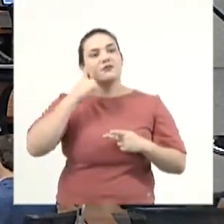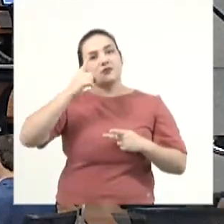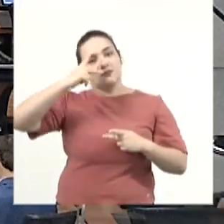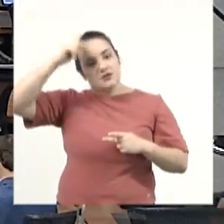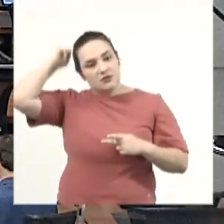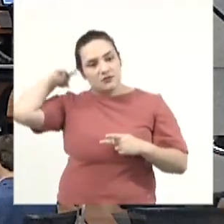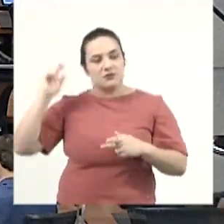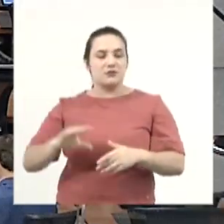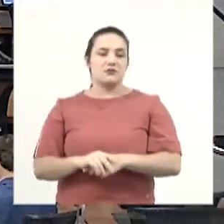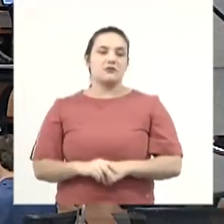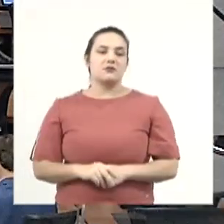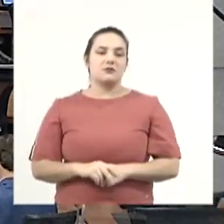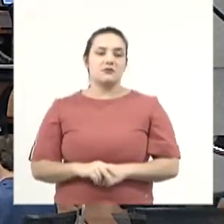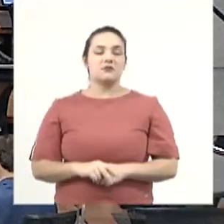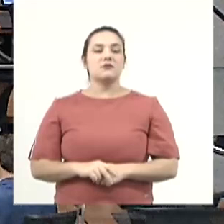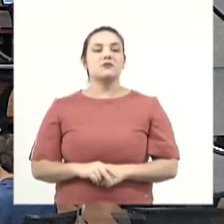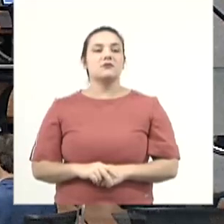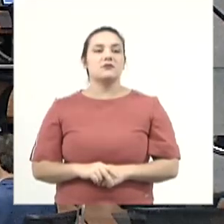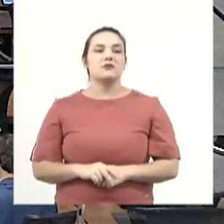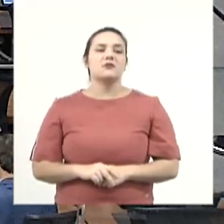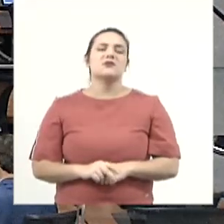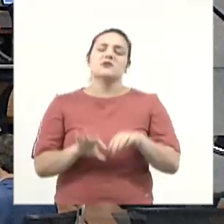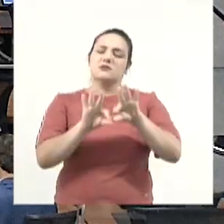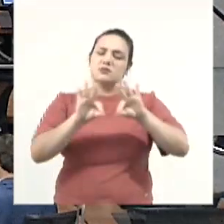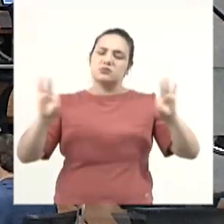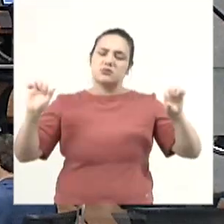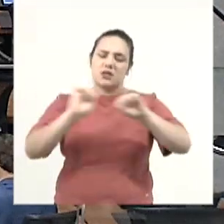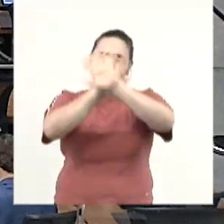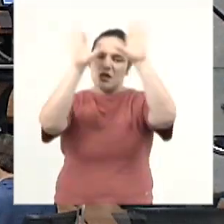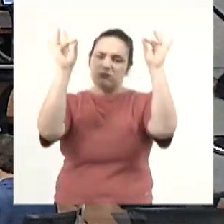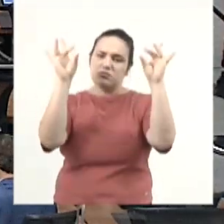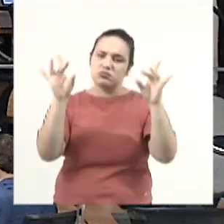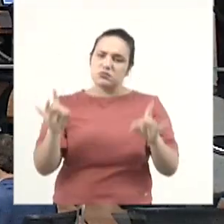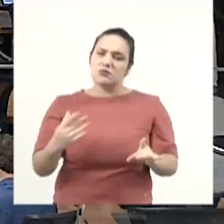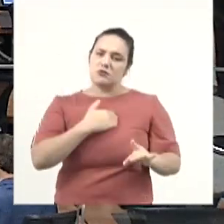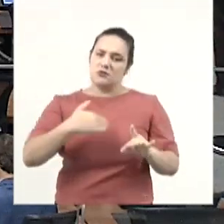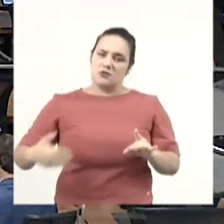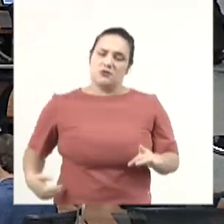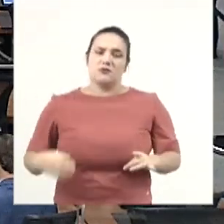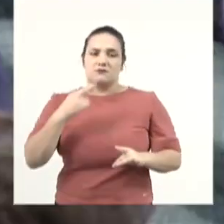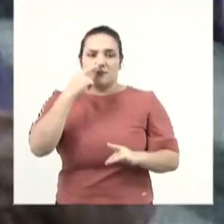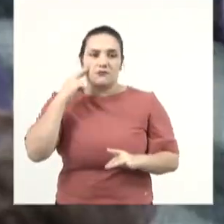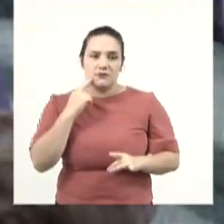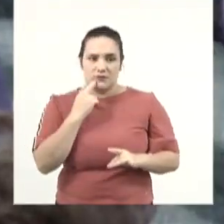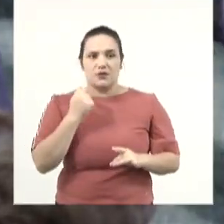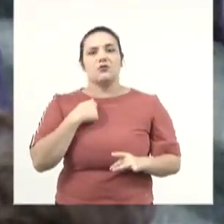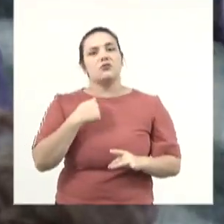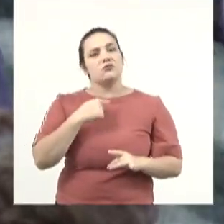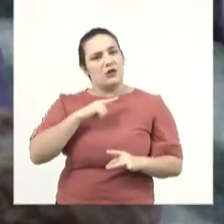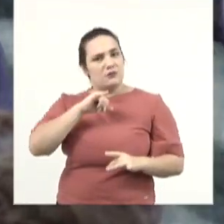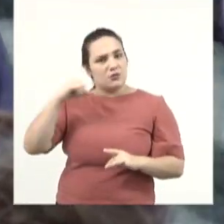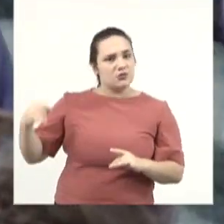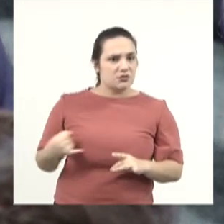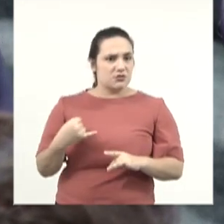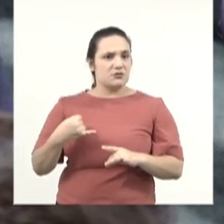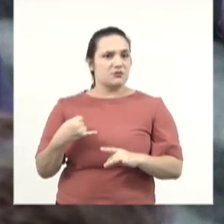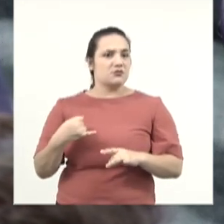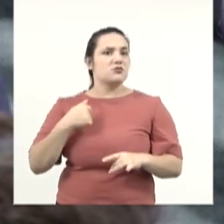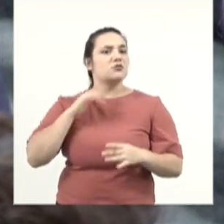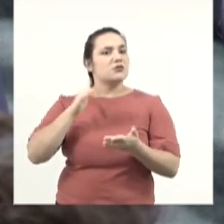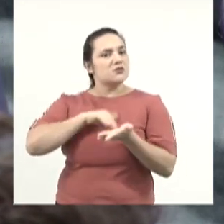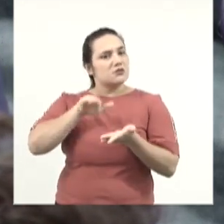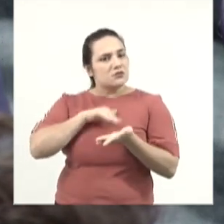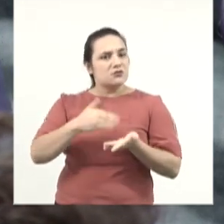Correia, com relação à lisura e à transparência do governador Eduardo Rido. Tive a oportunidade e o orgulho de ser